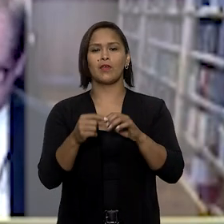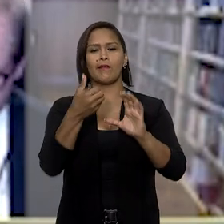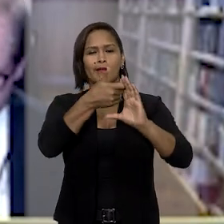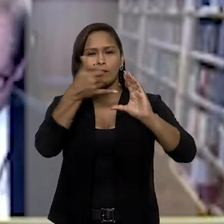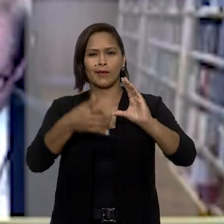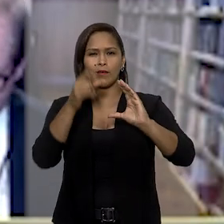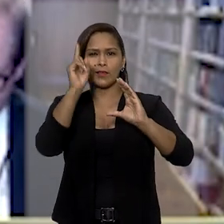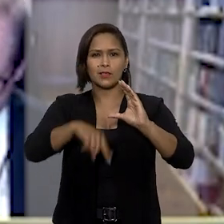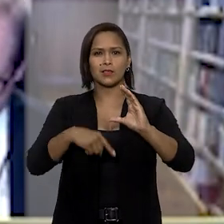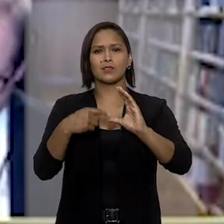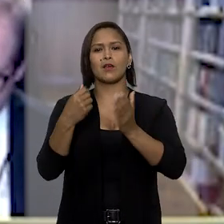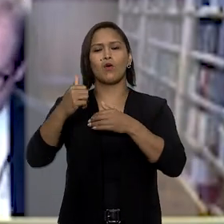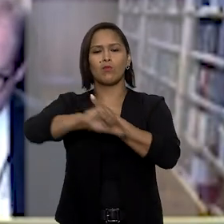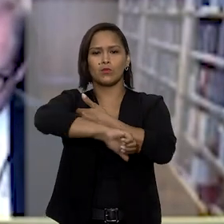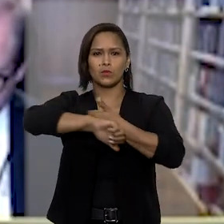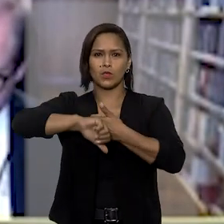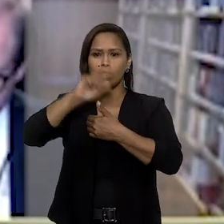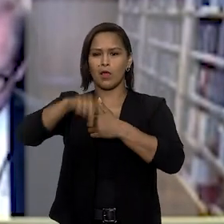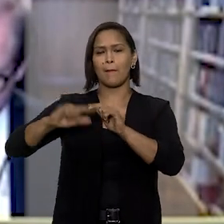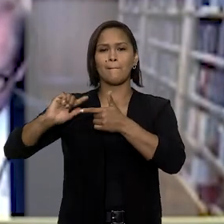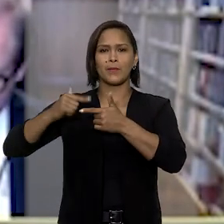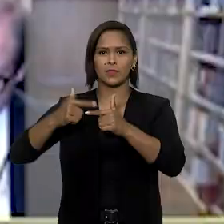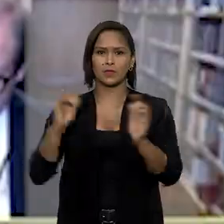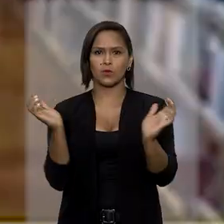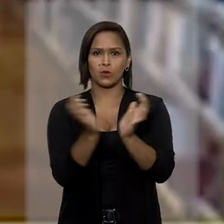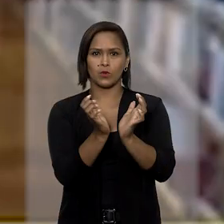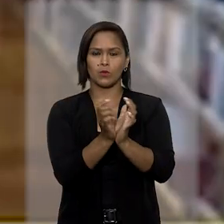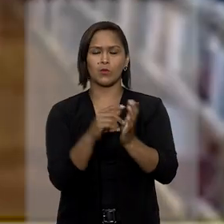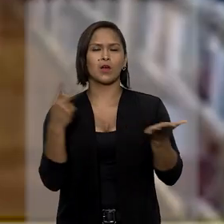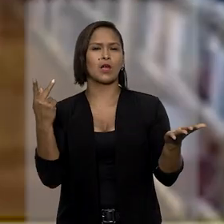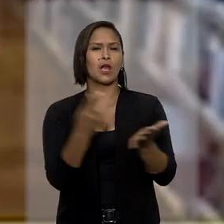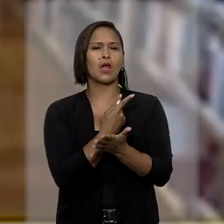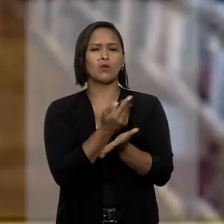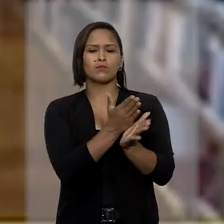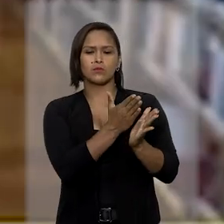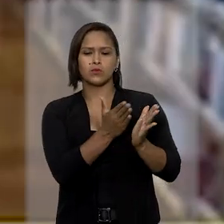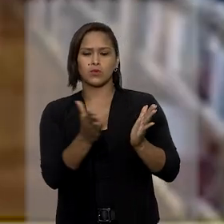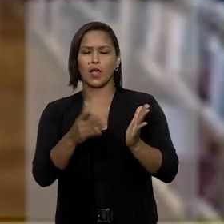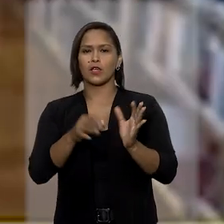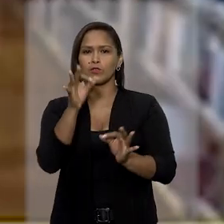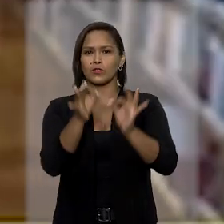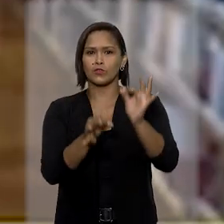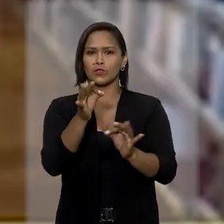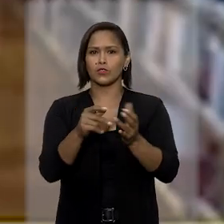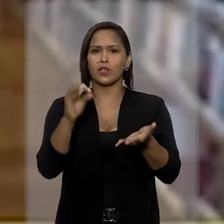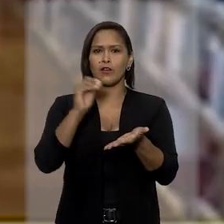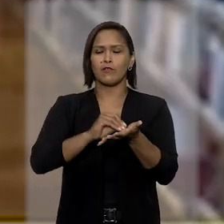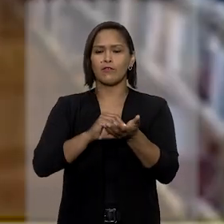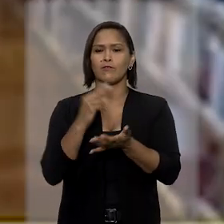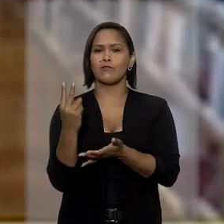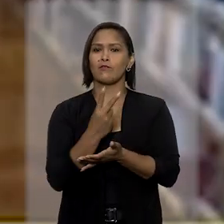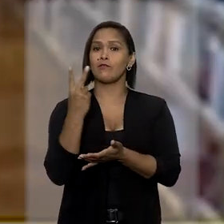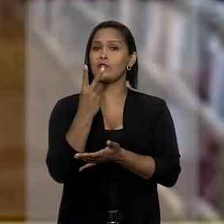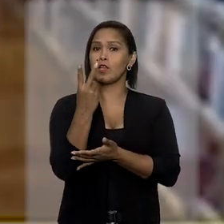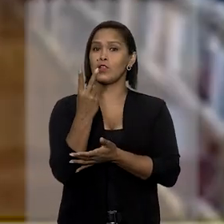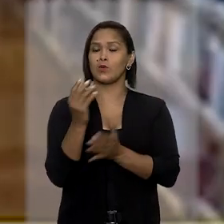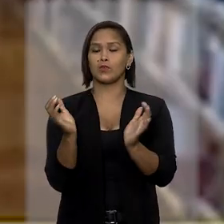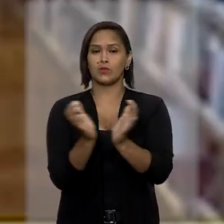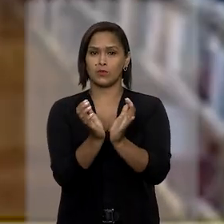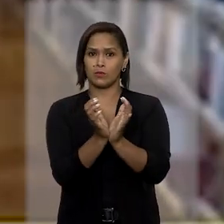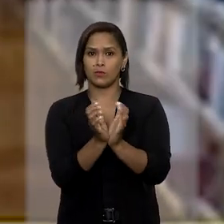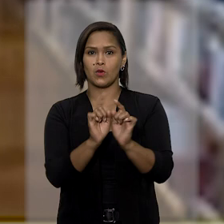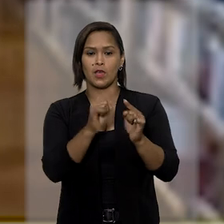que a caracterização do dano extrapatrimonial coletivo ocorre no momento da injusta lesão a valores fundamentais da